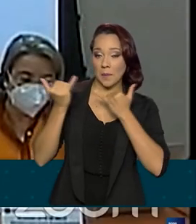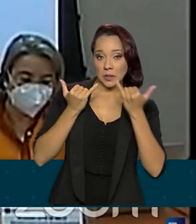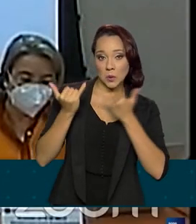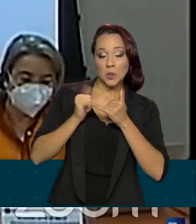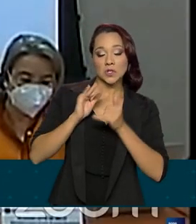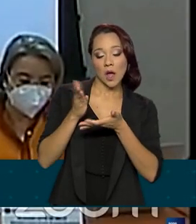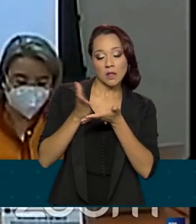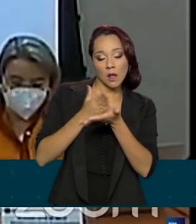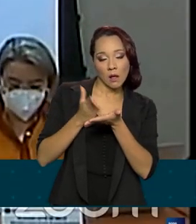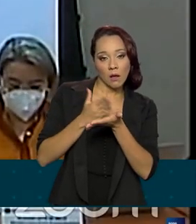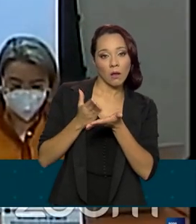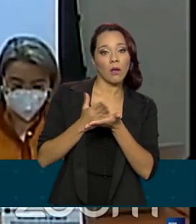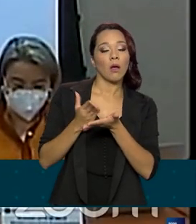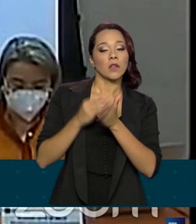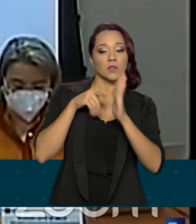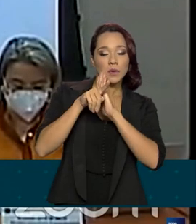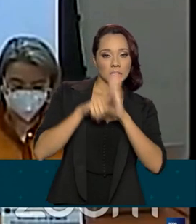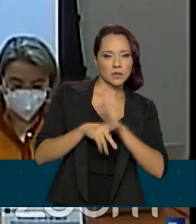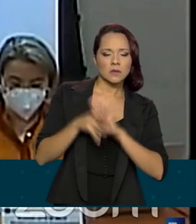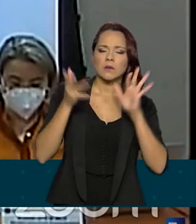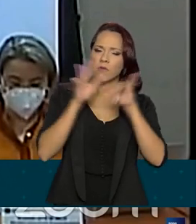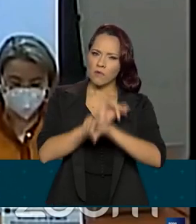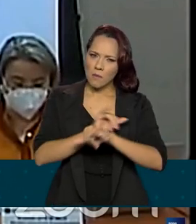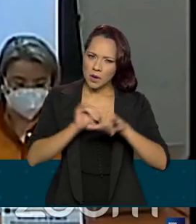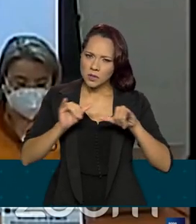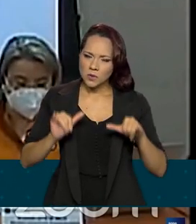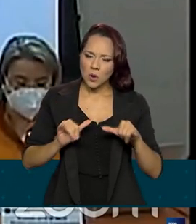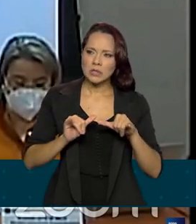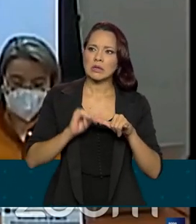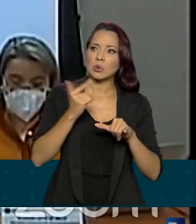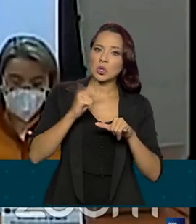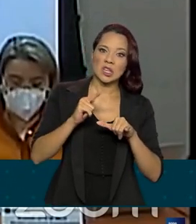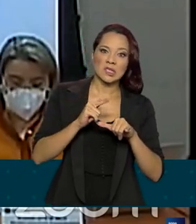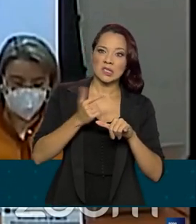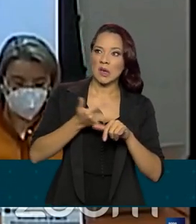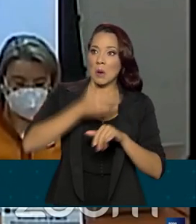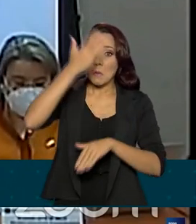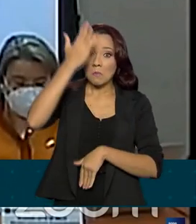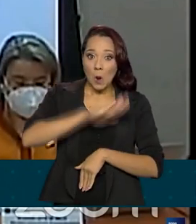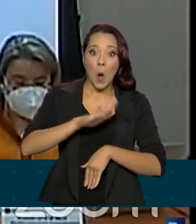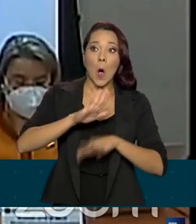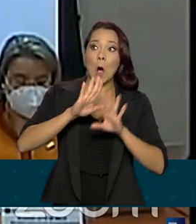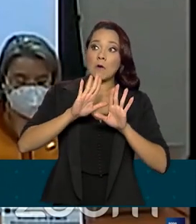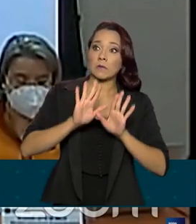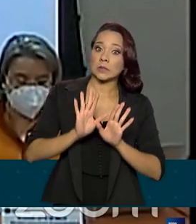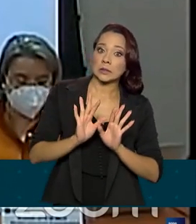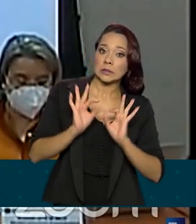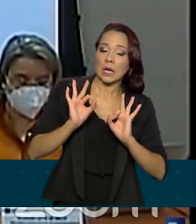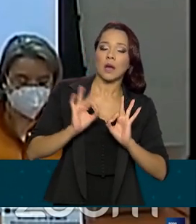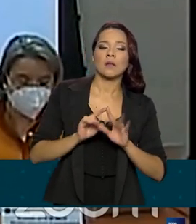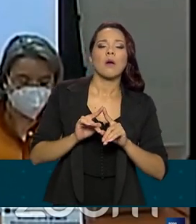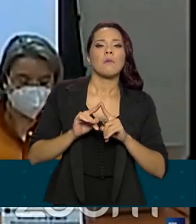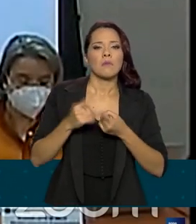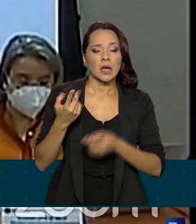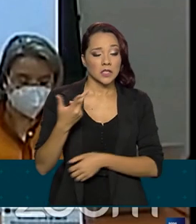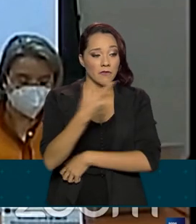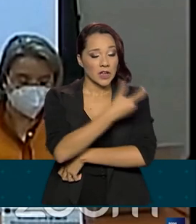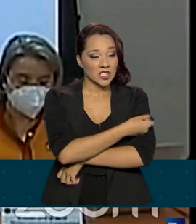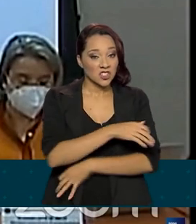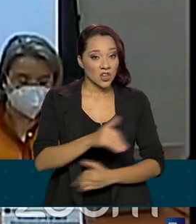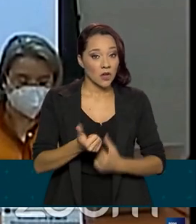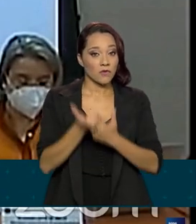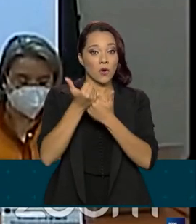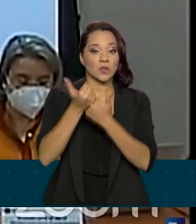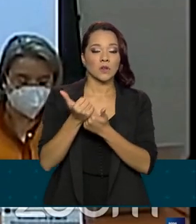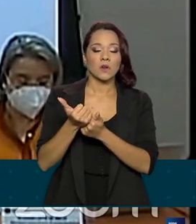internacional, embora ainda não tenha uma força de evidência muito grande, mas que uma dose de reforço